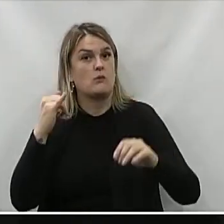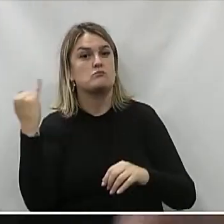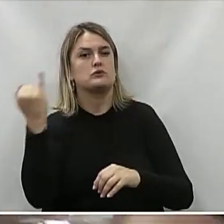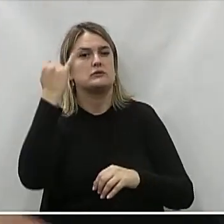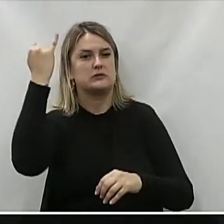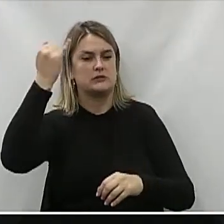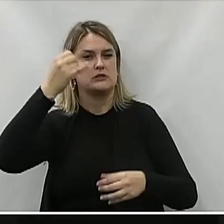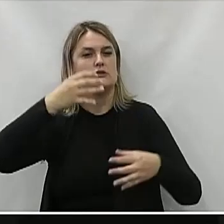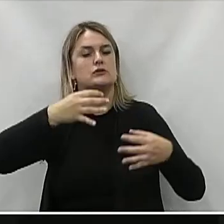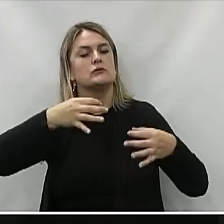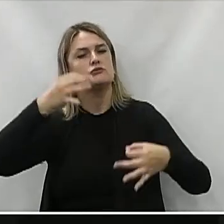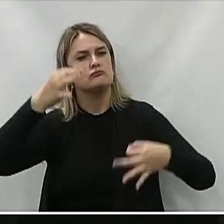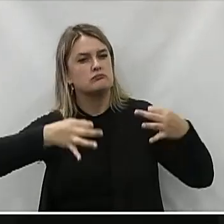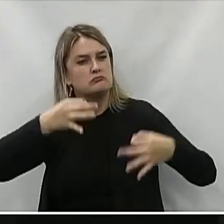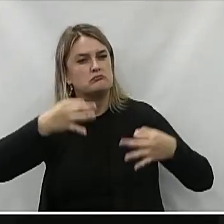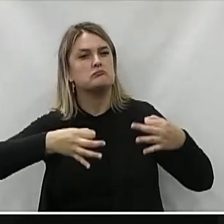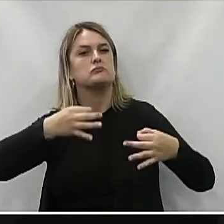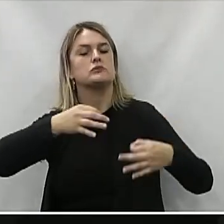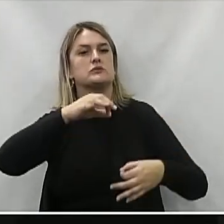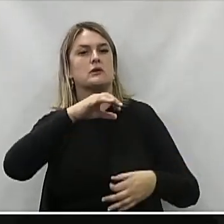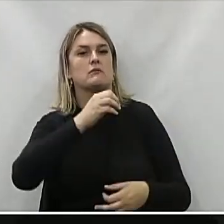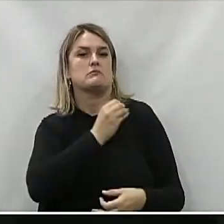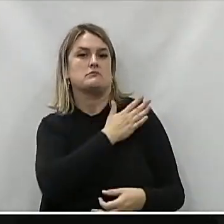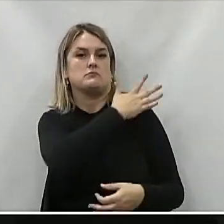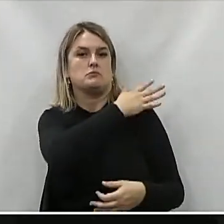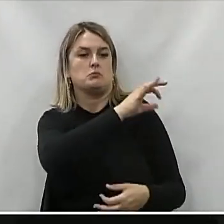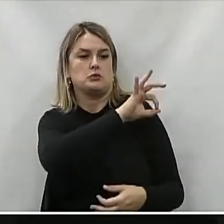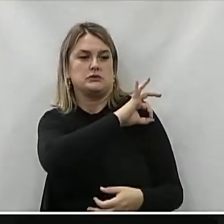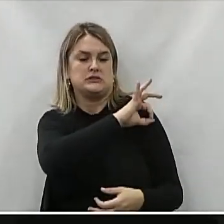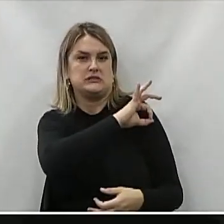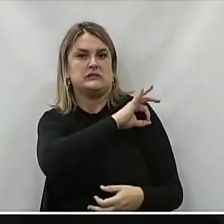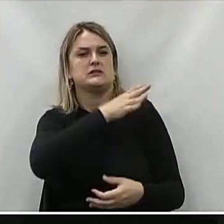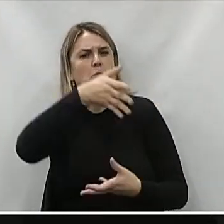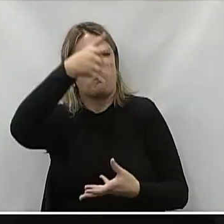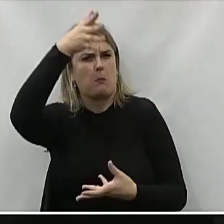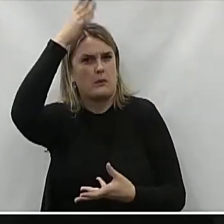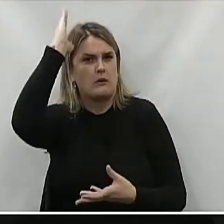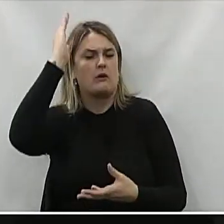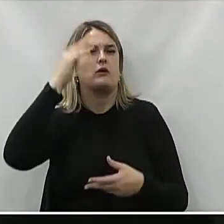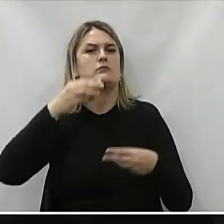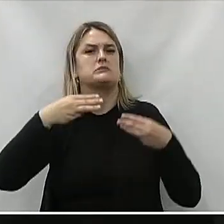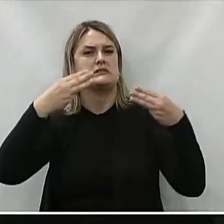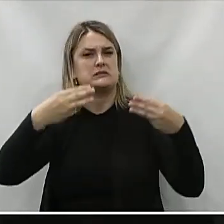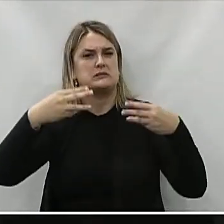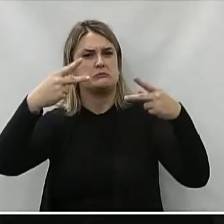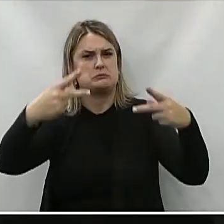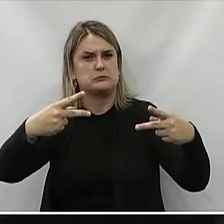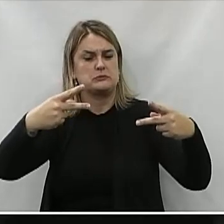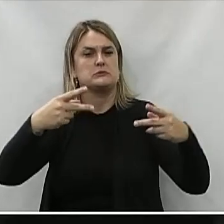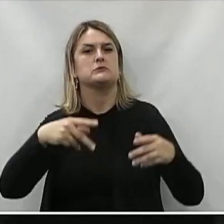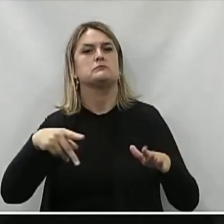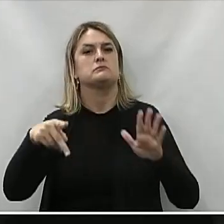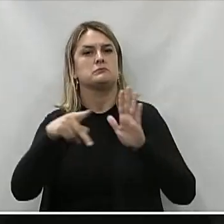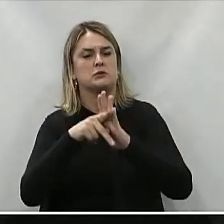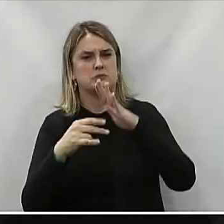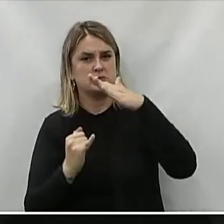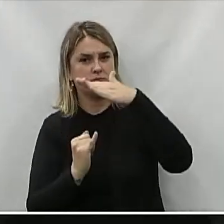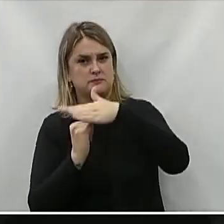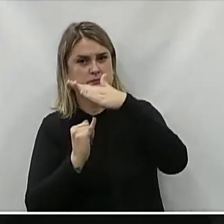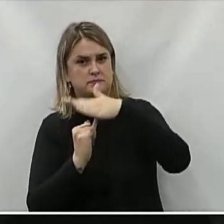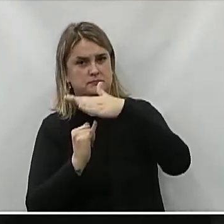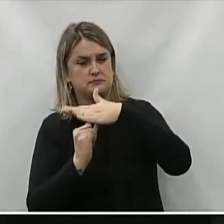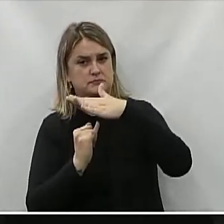Promotores Comandante da polícia Militar Civil Bombeiros Acho que a própria instituição